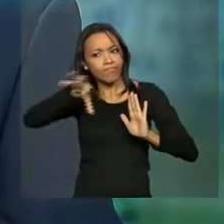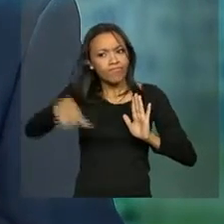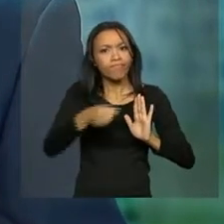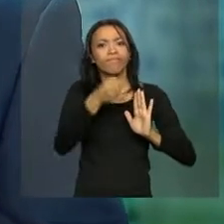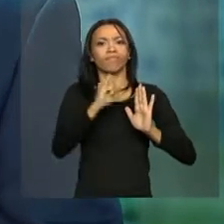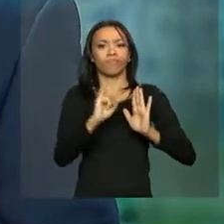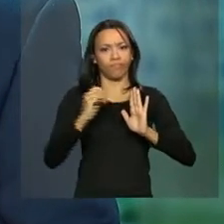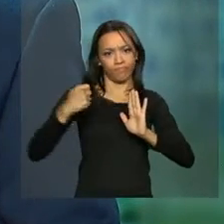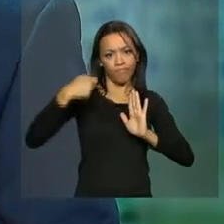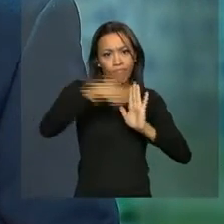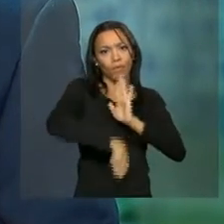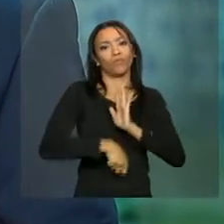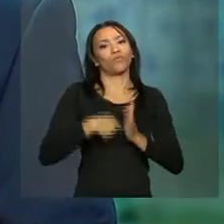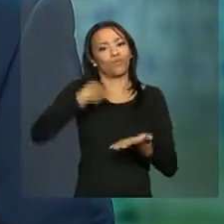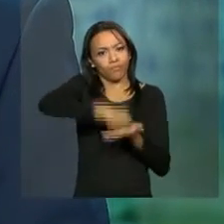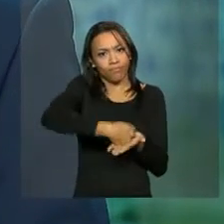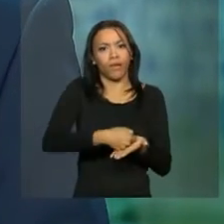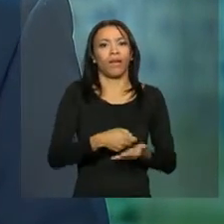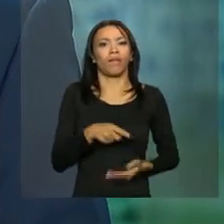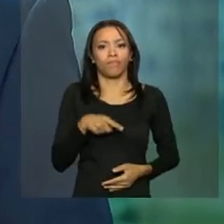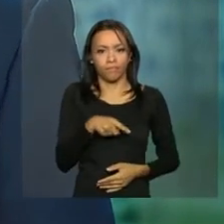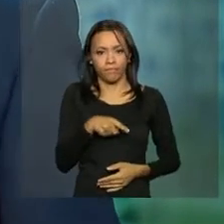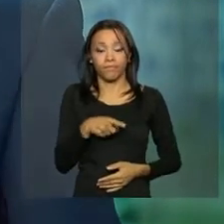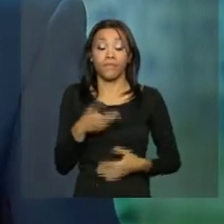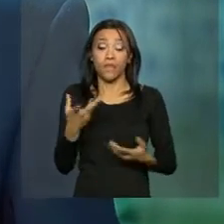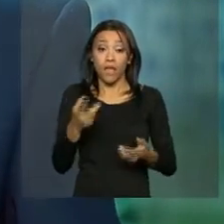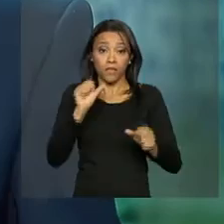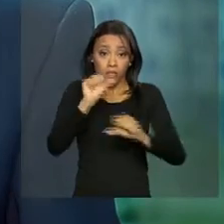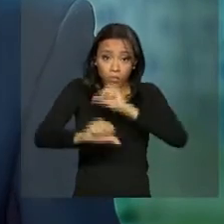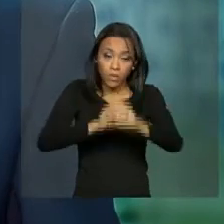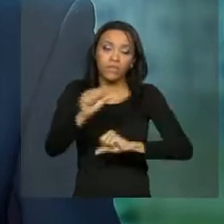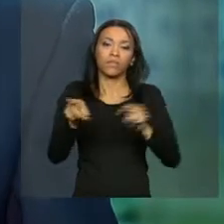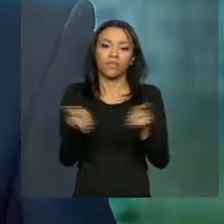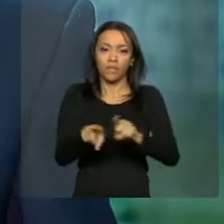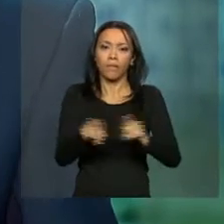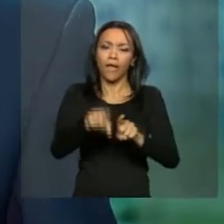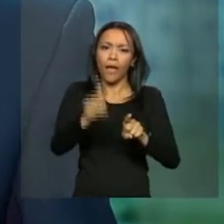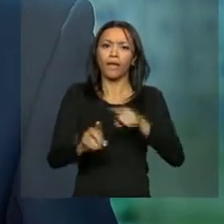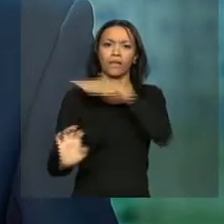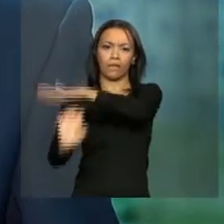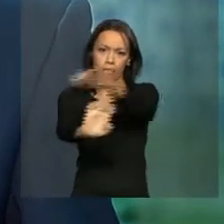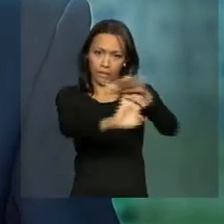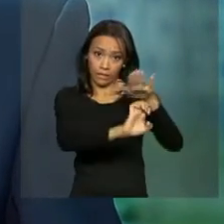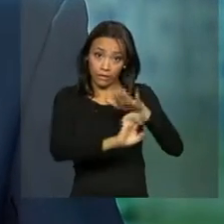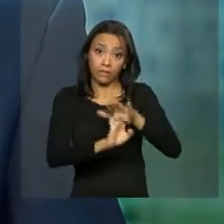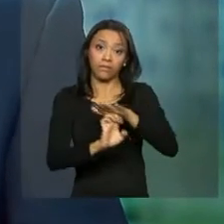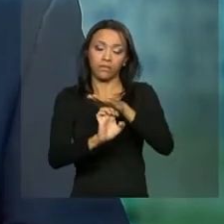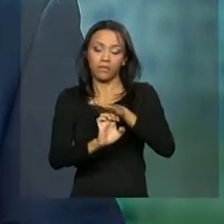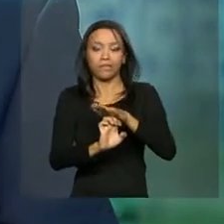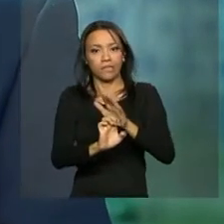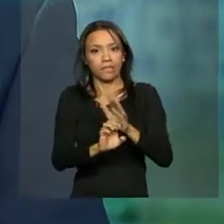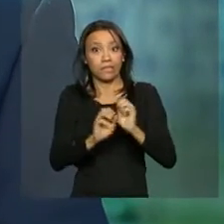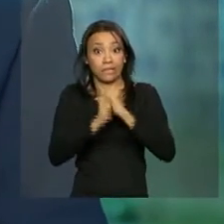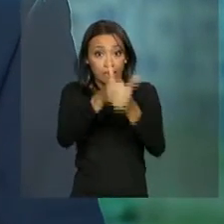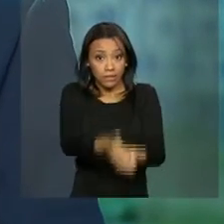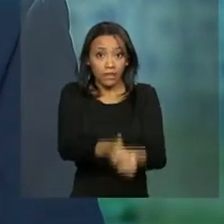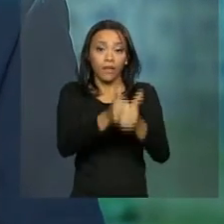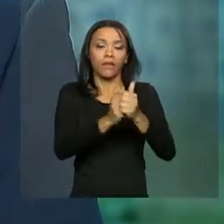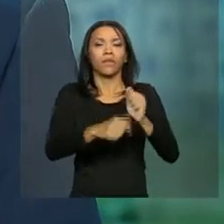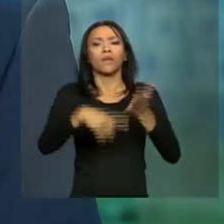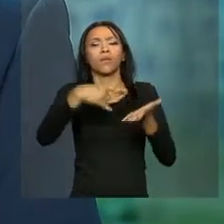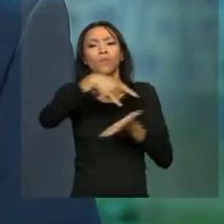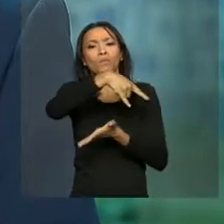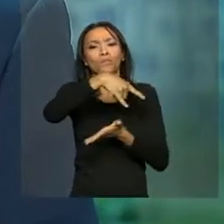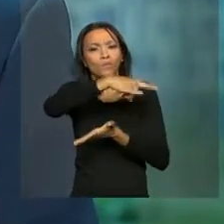progressiva para o pagamento destes impostos. A mudança vale também para empresas que são taxadas pelo regime do Simples. A